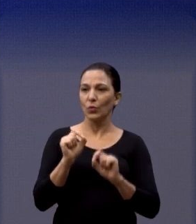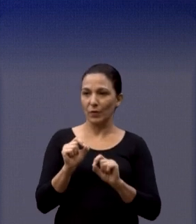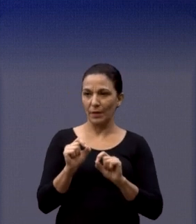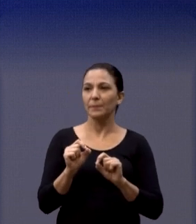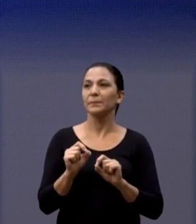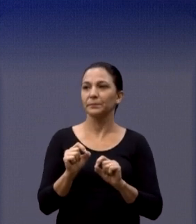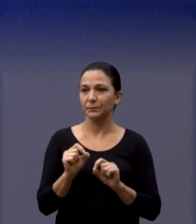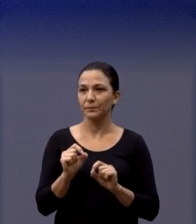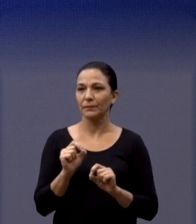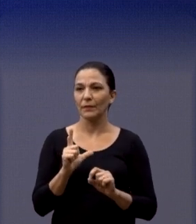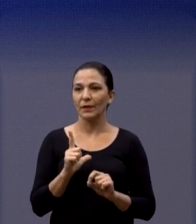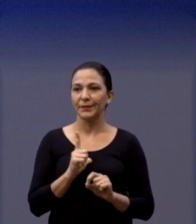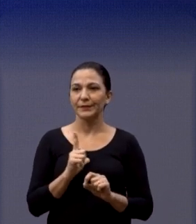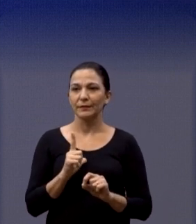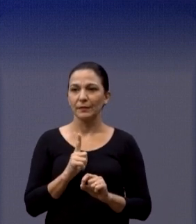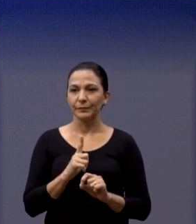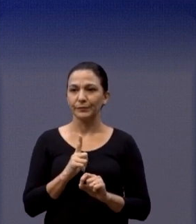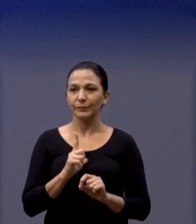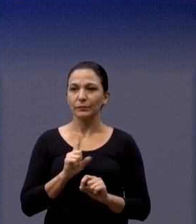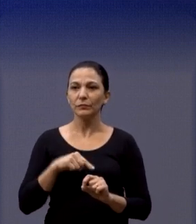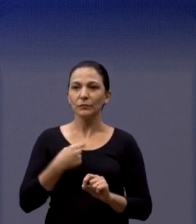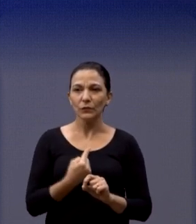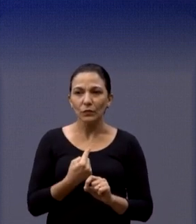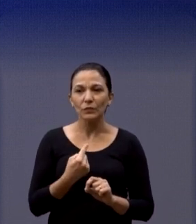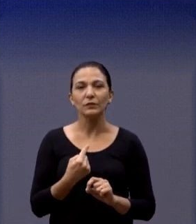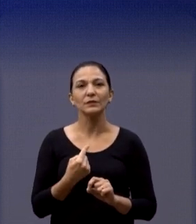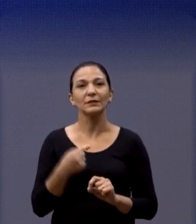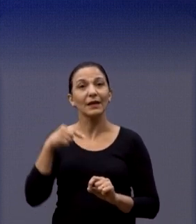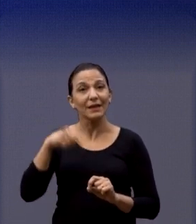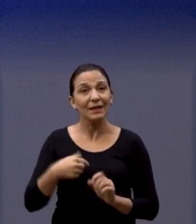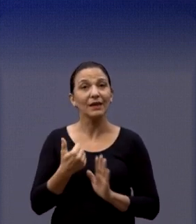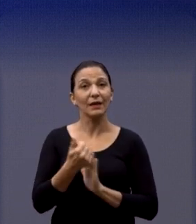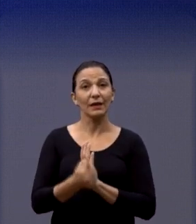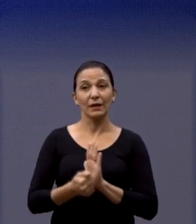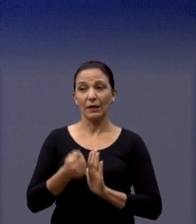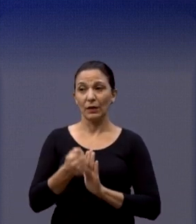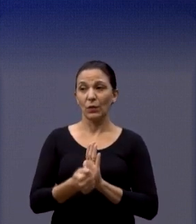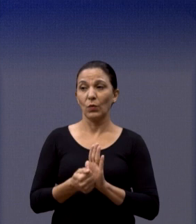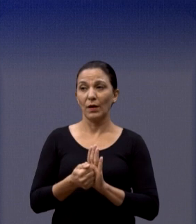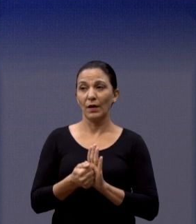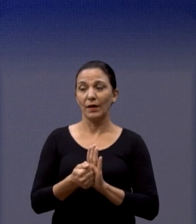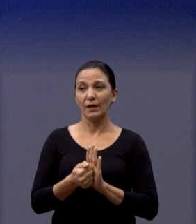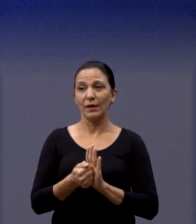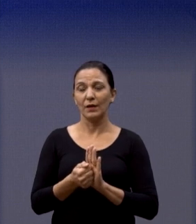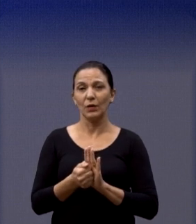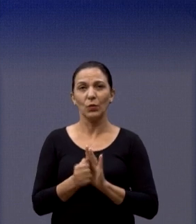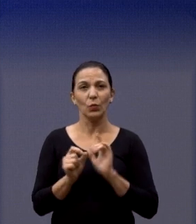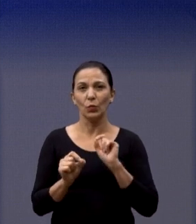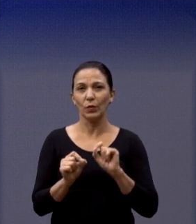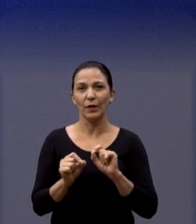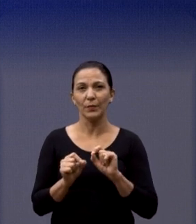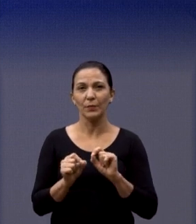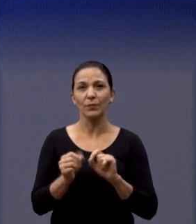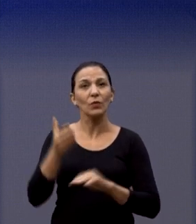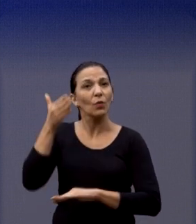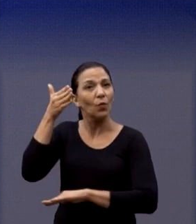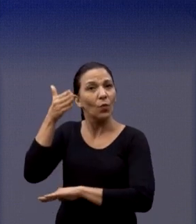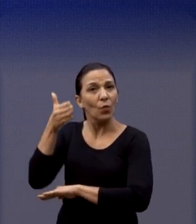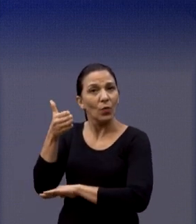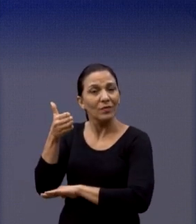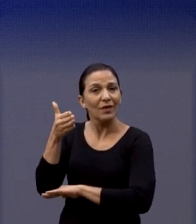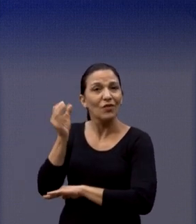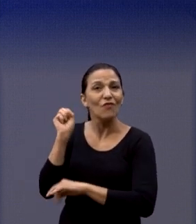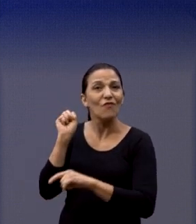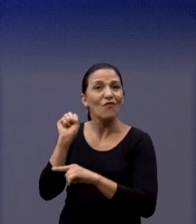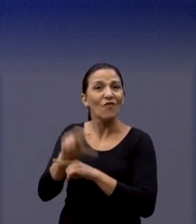SESC, no outro final de semana, é que a gente também traga para Araraquara. Para vocês terem uma ideia, o hotel onde vai acontecer já não tem